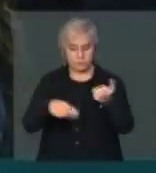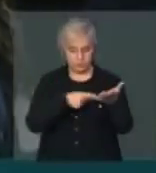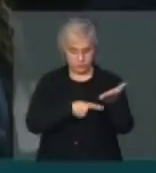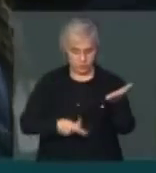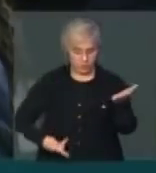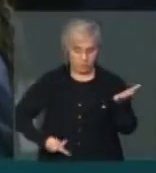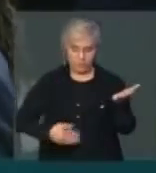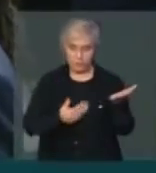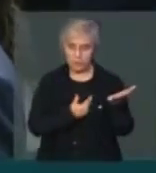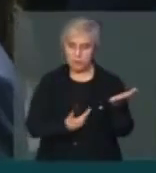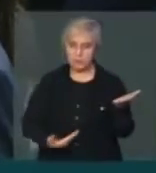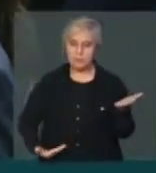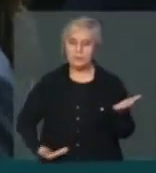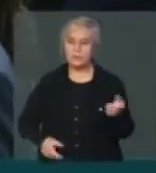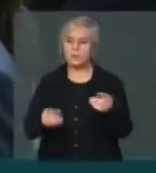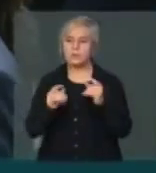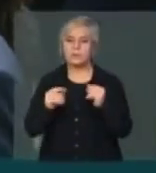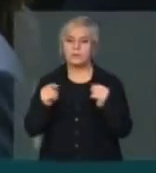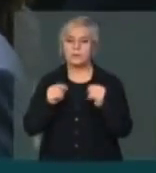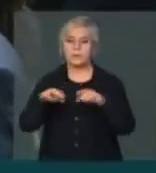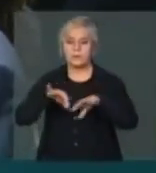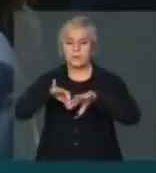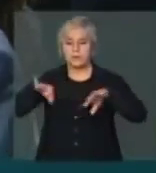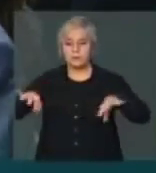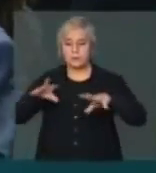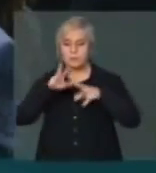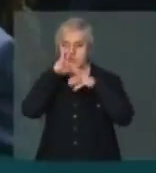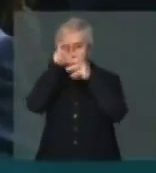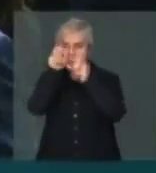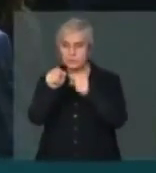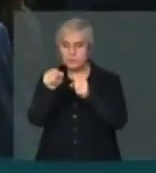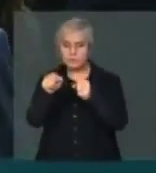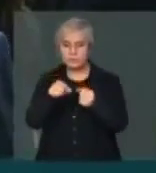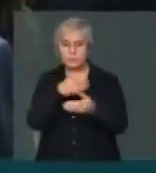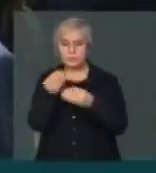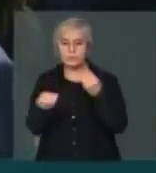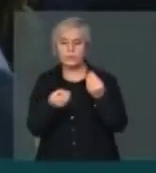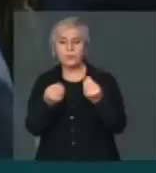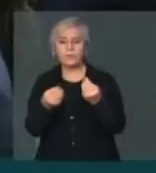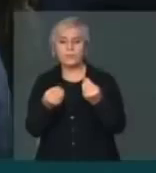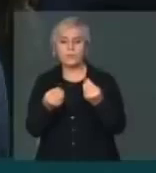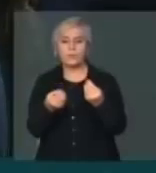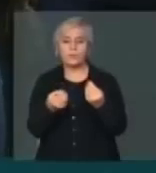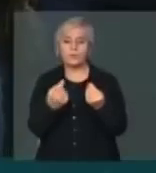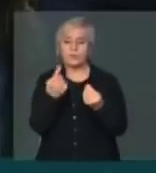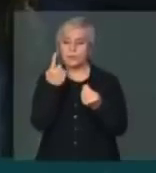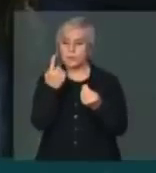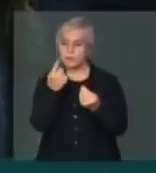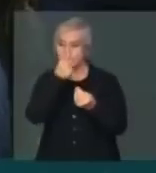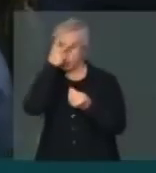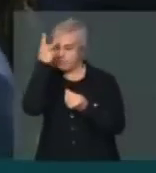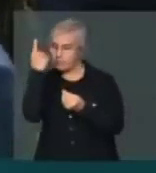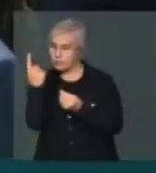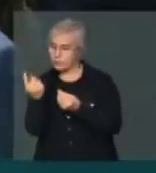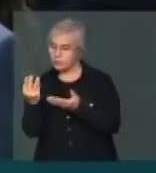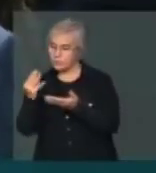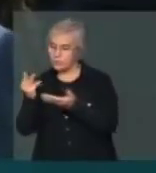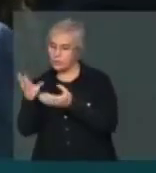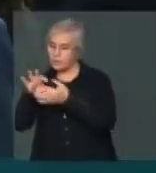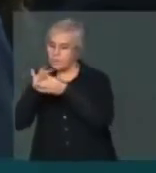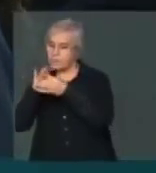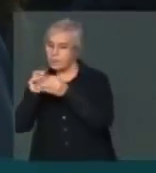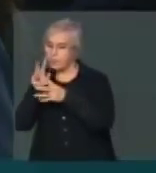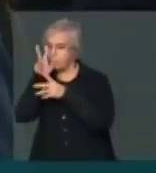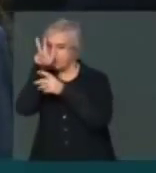de governo, que é a separação de poderes. Como admitir que um membro de um poder seja